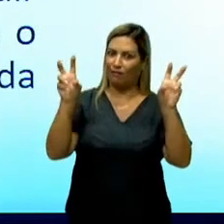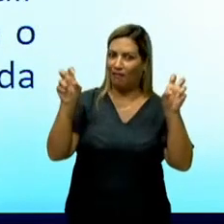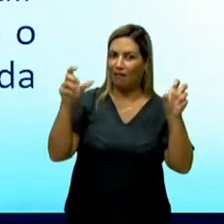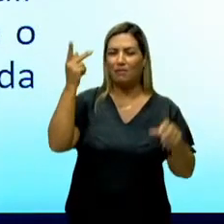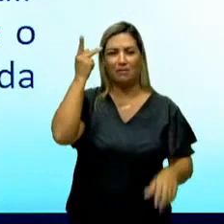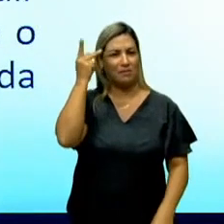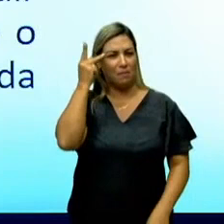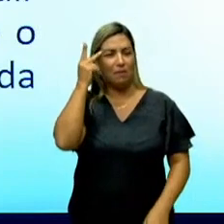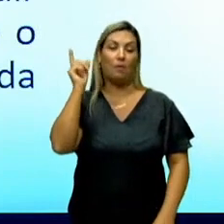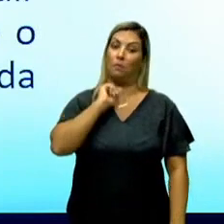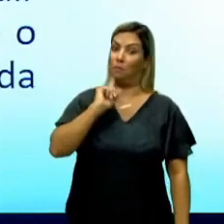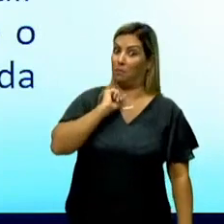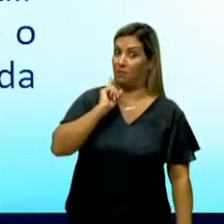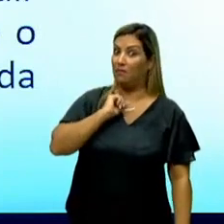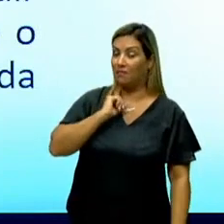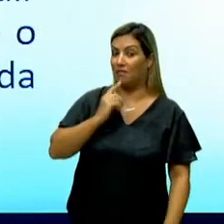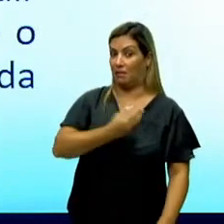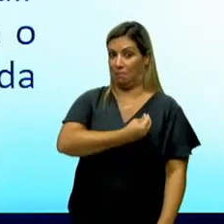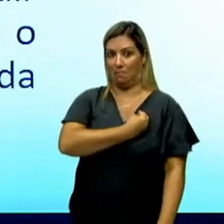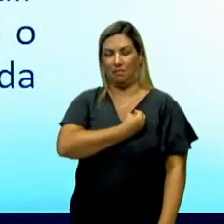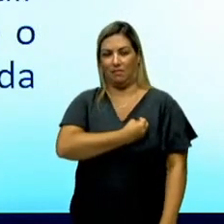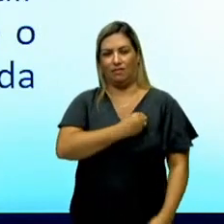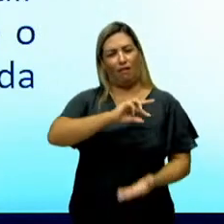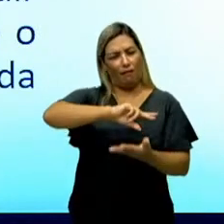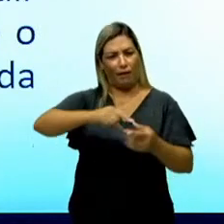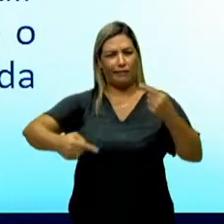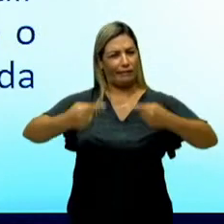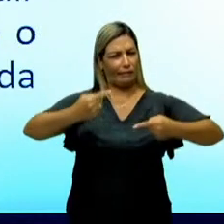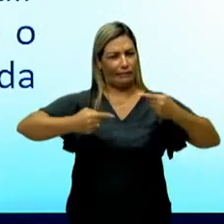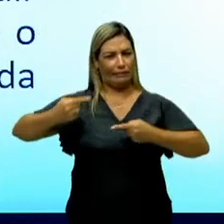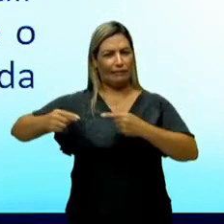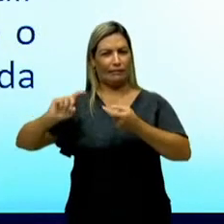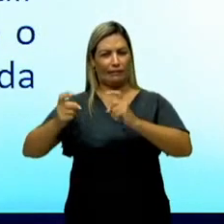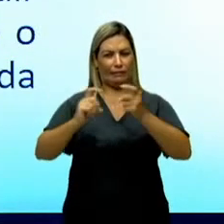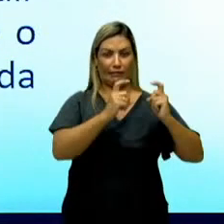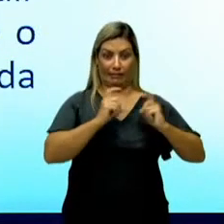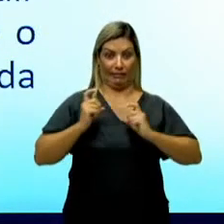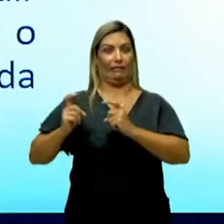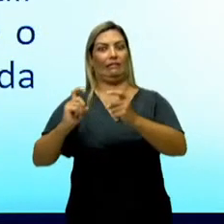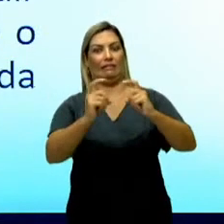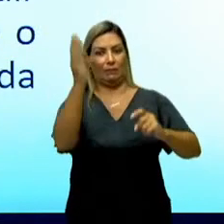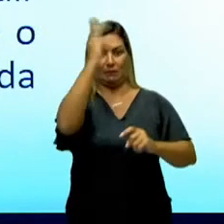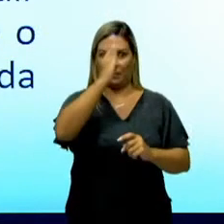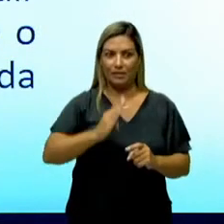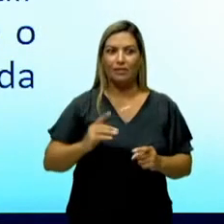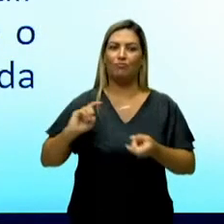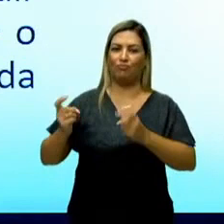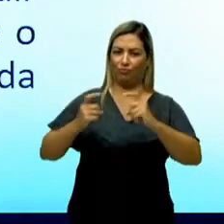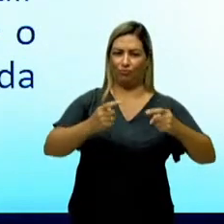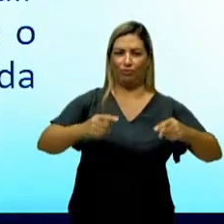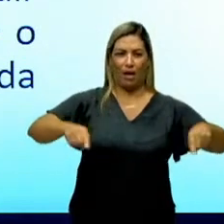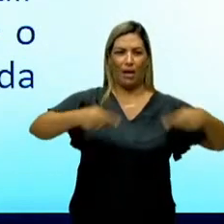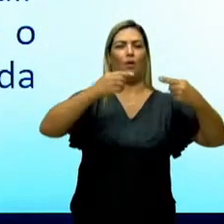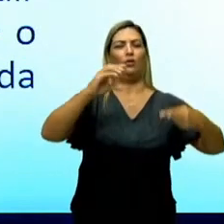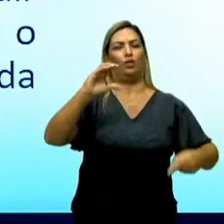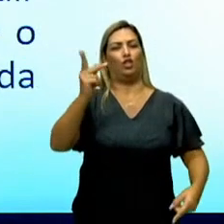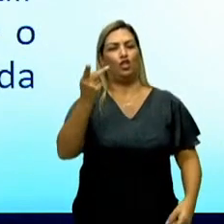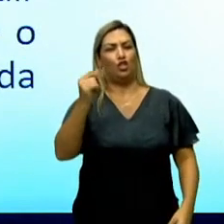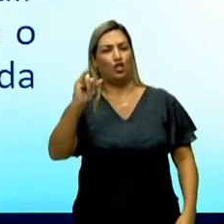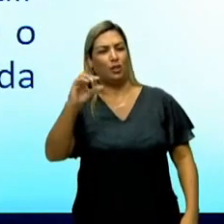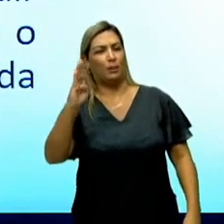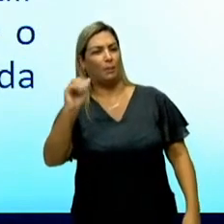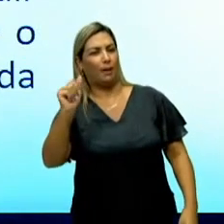em São Paulo e Minas Gerais. E aí, vários conflitos estão acontecendo no nosso Brasil afora. Revolta da chibata,